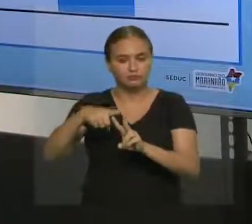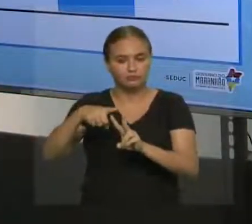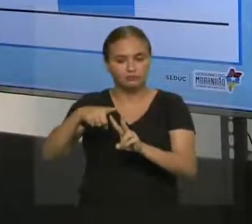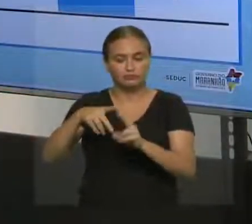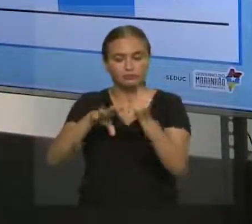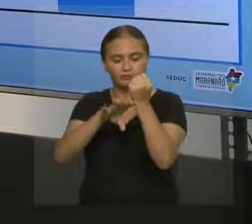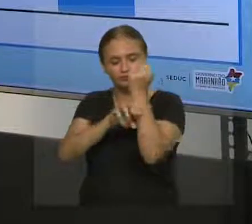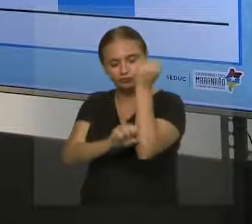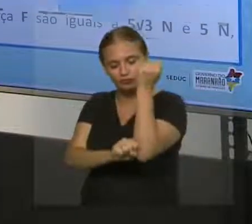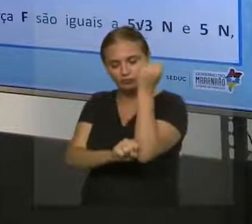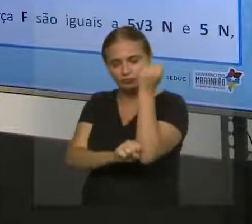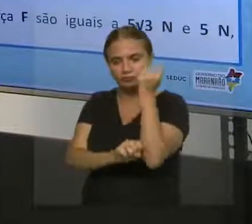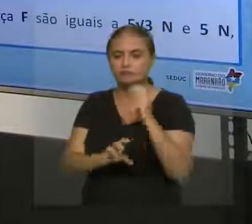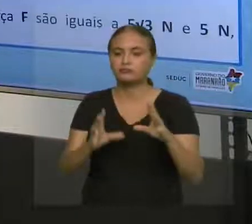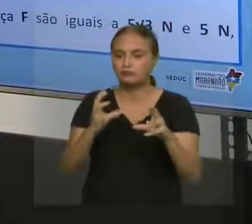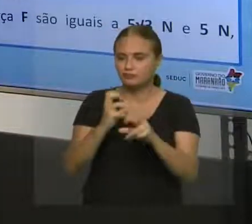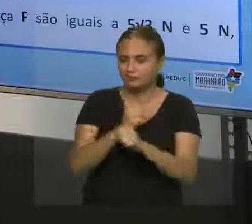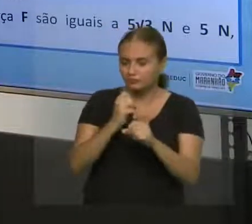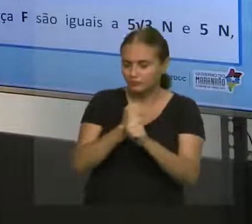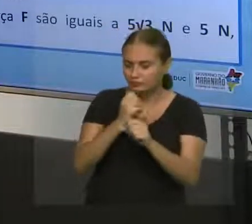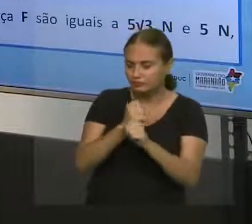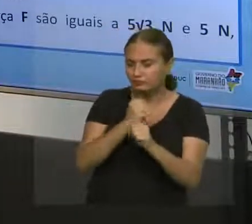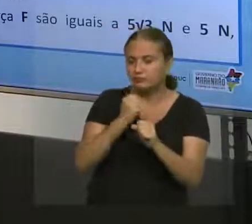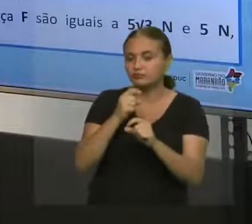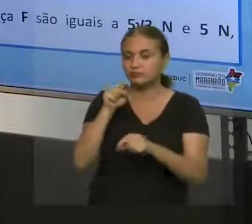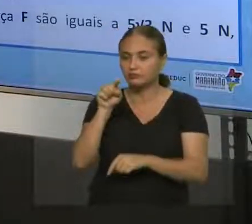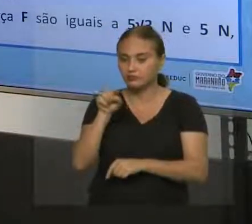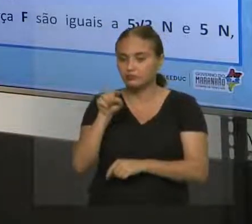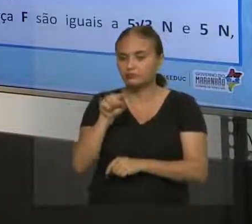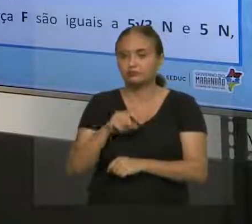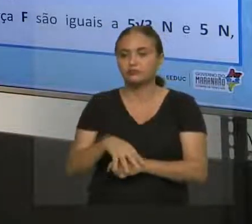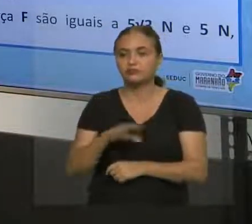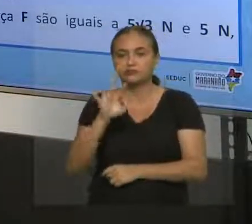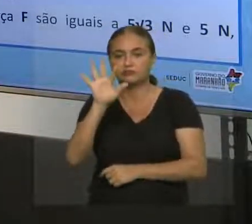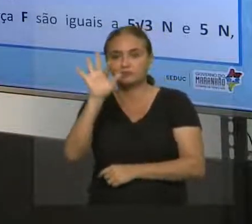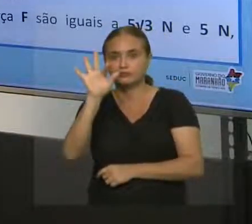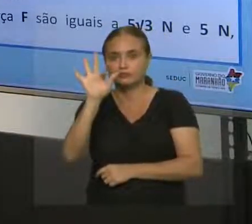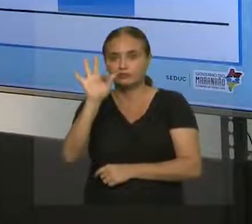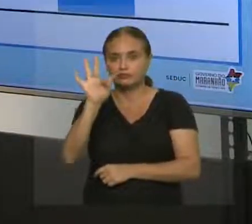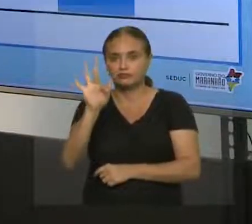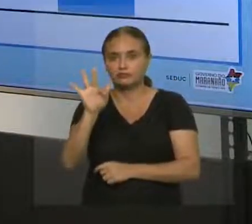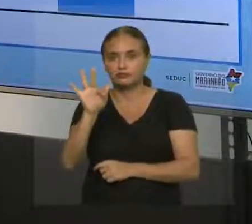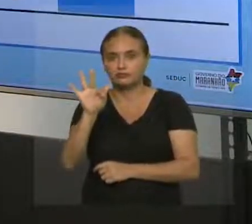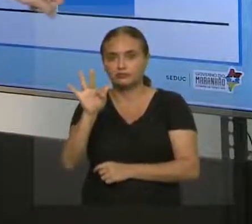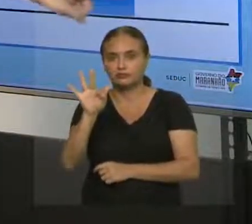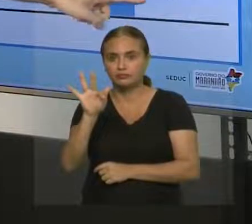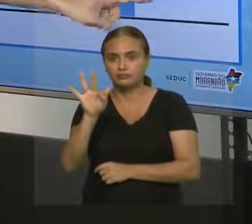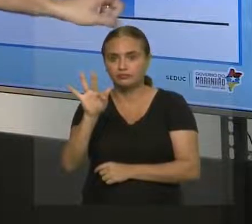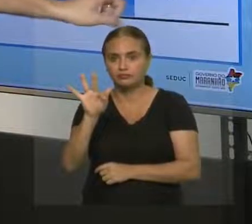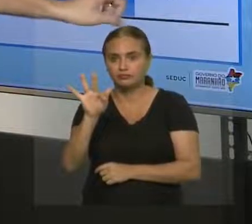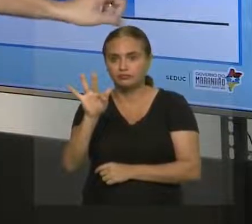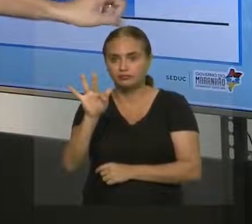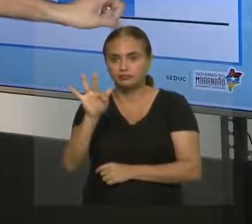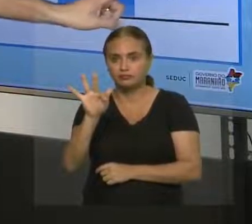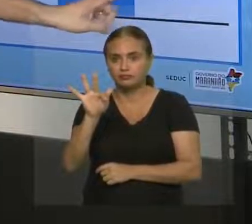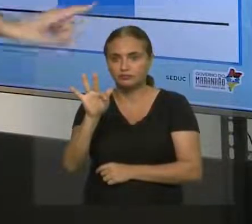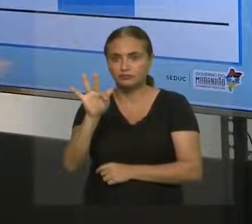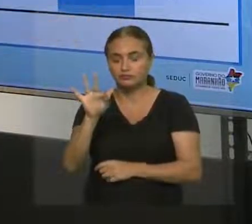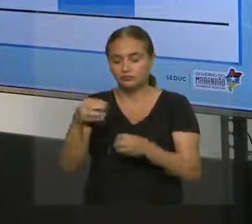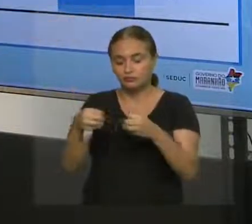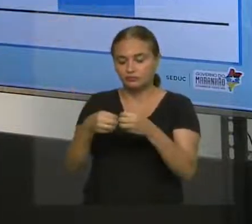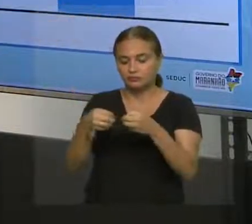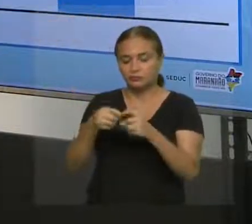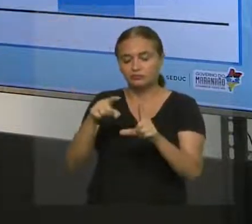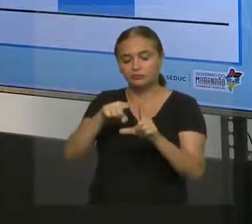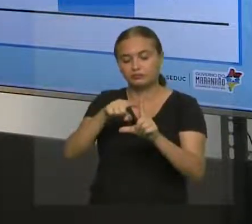é seno. Ou seja, na hora que eu for determinar, eu vou ter aqui, F de X é o vetor, é a componente que está próxima do ângulo.